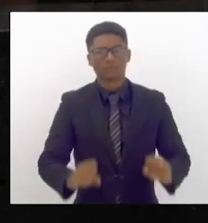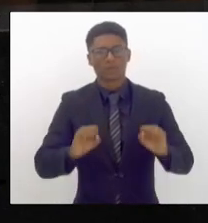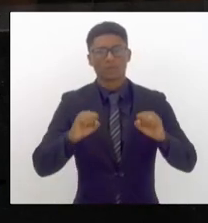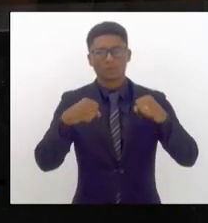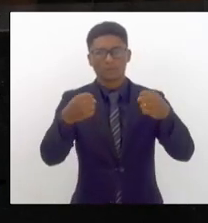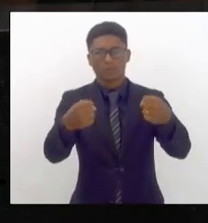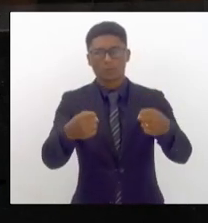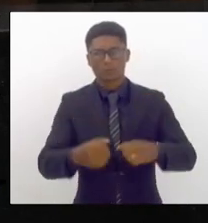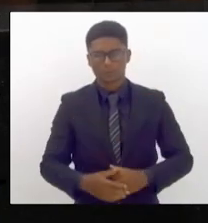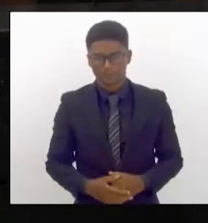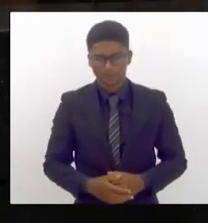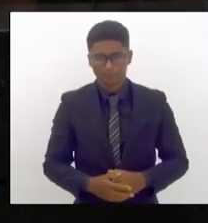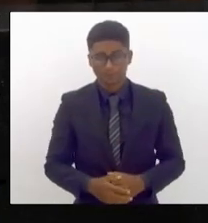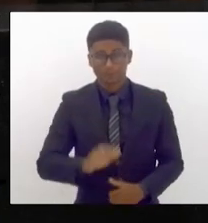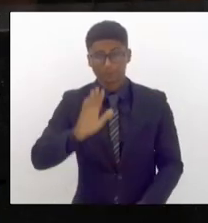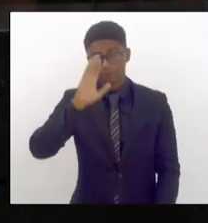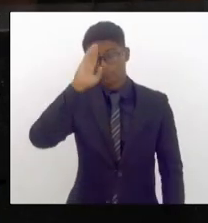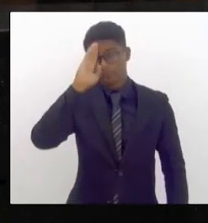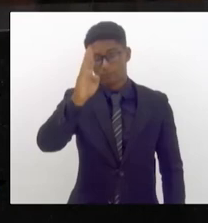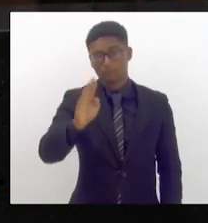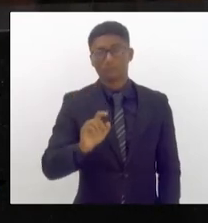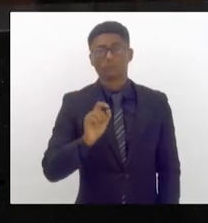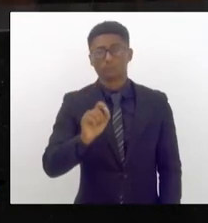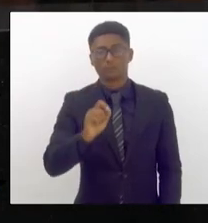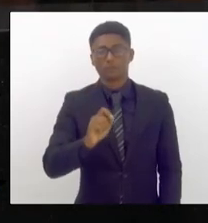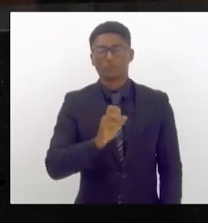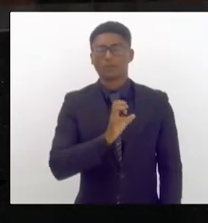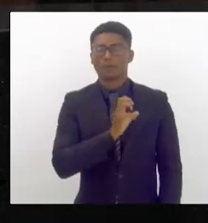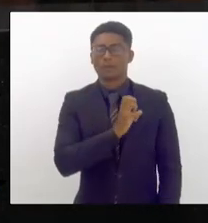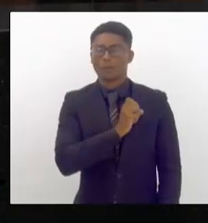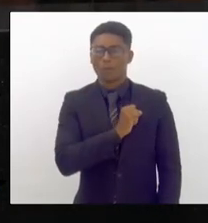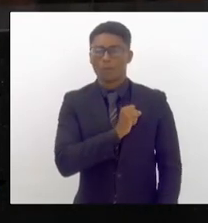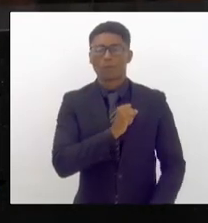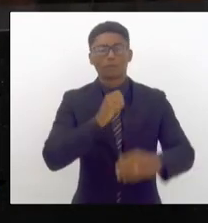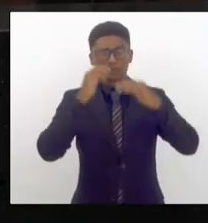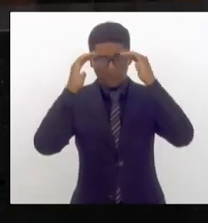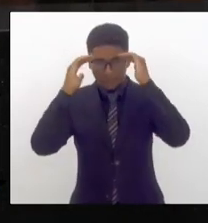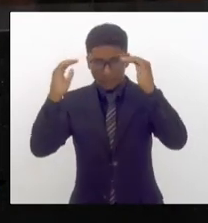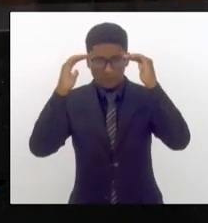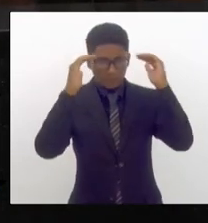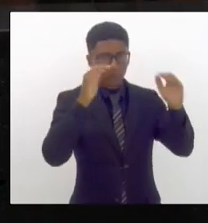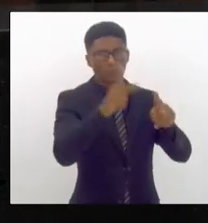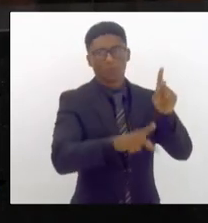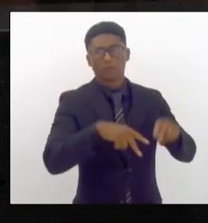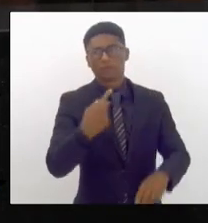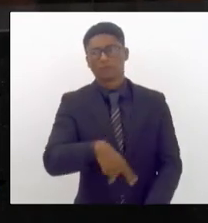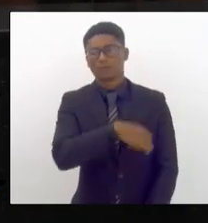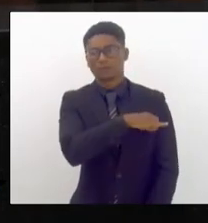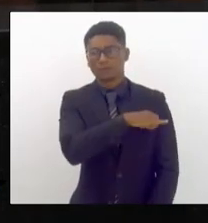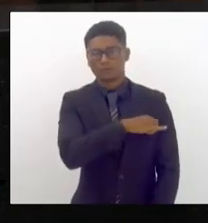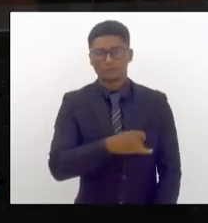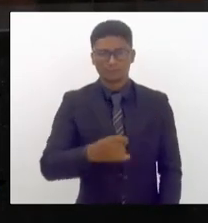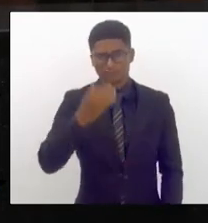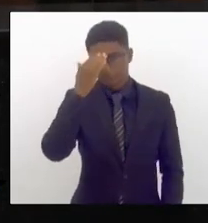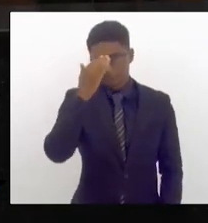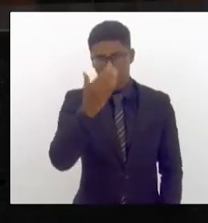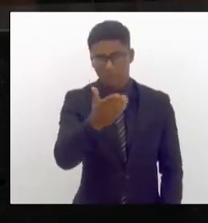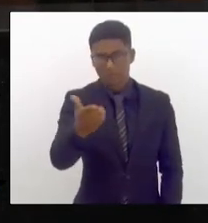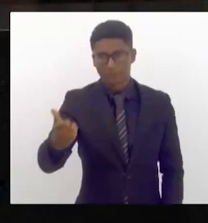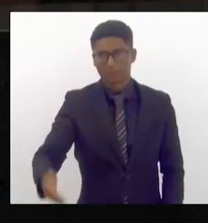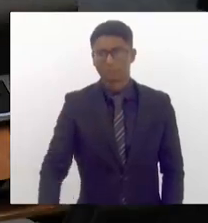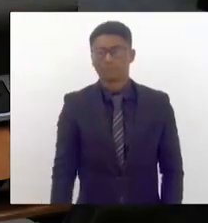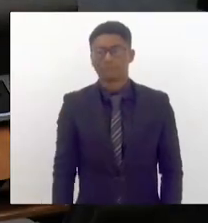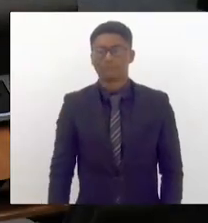mas acima de tudo com muito amor e respeito a população fluminense muito obrigada